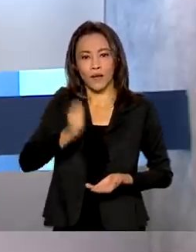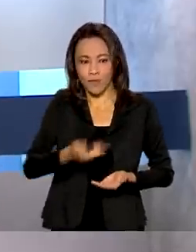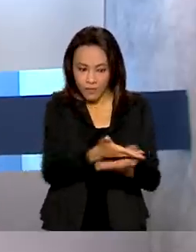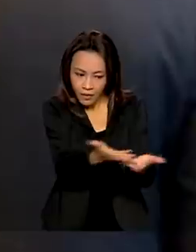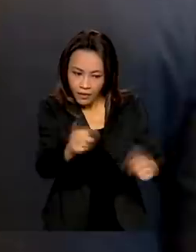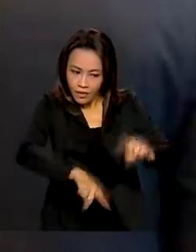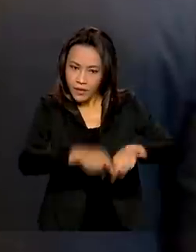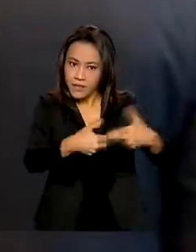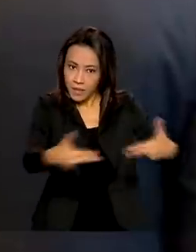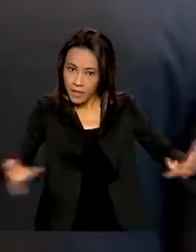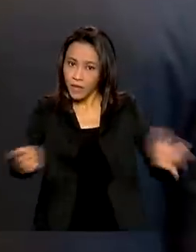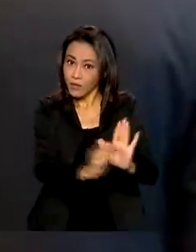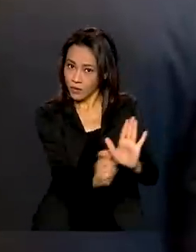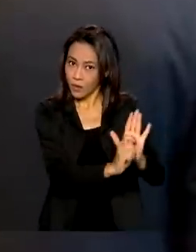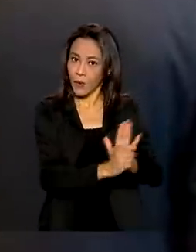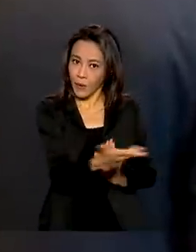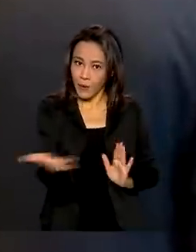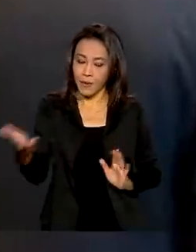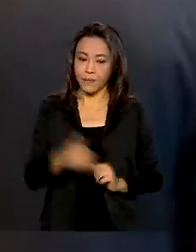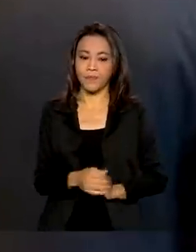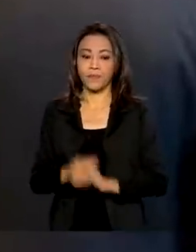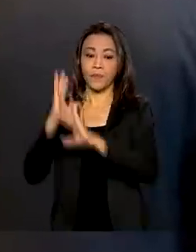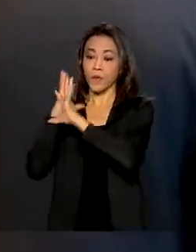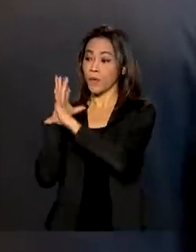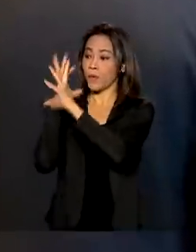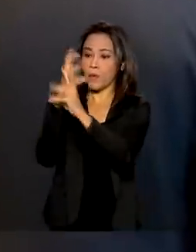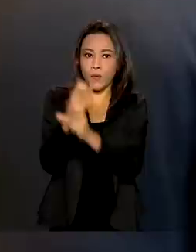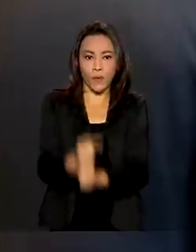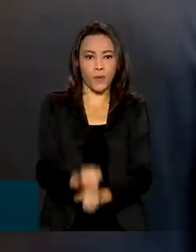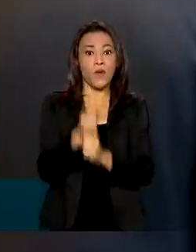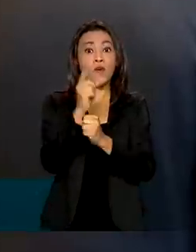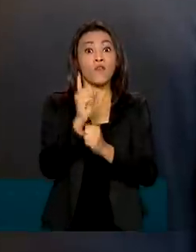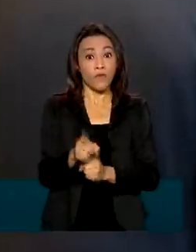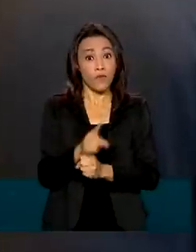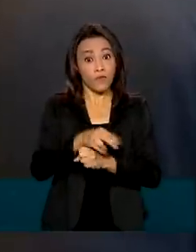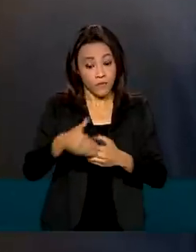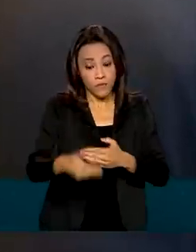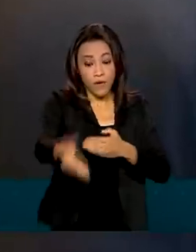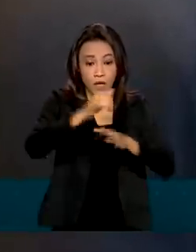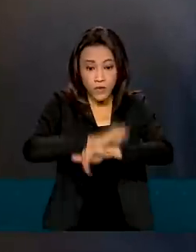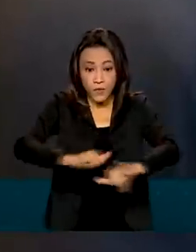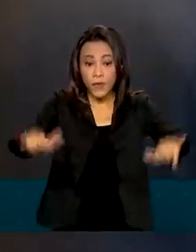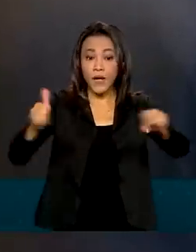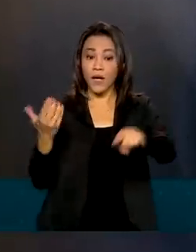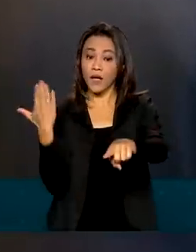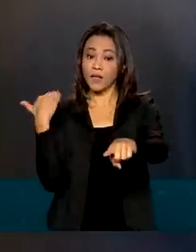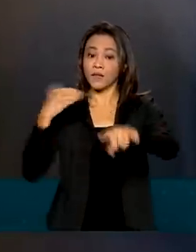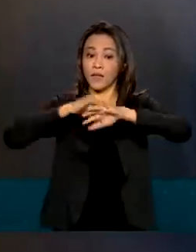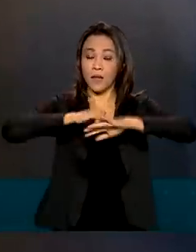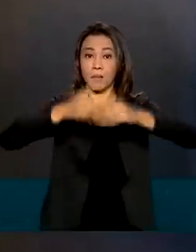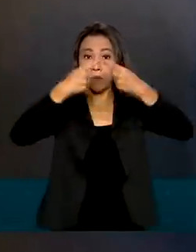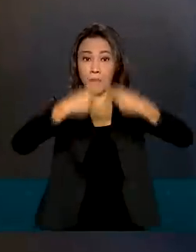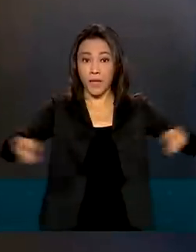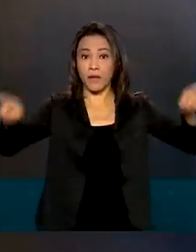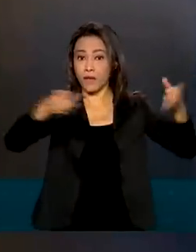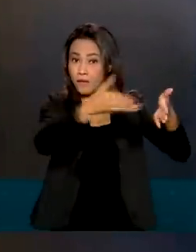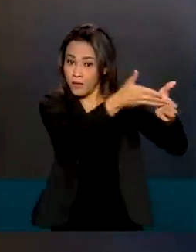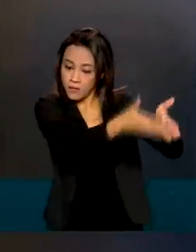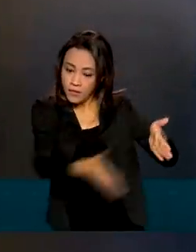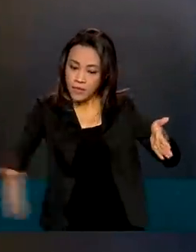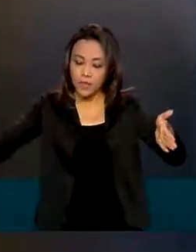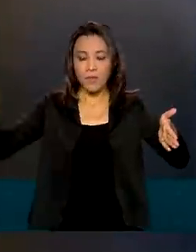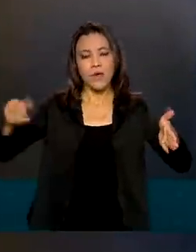drogas. O balanço foi divulgado na abertura da 23ª Semana Nacional de Políticas